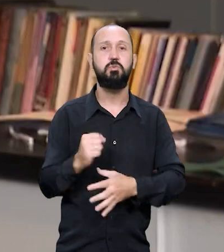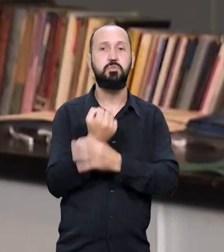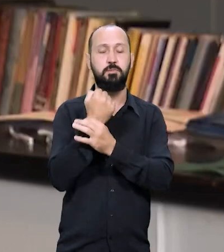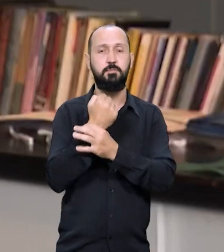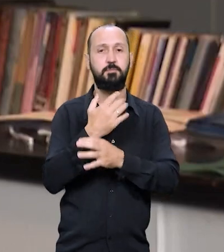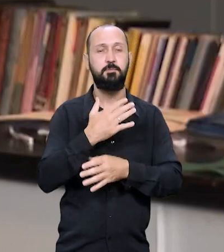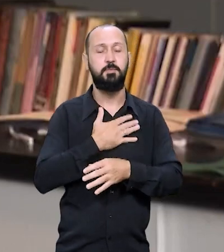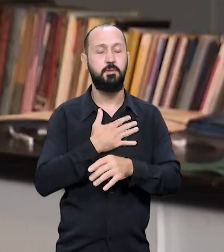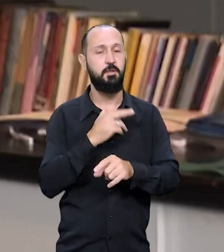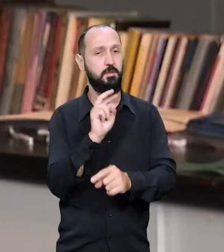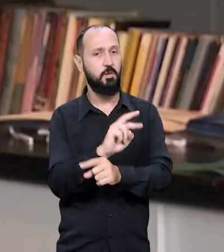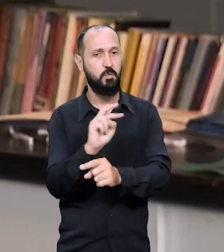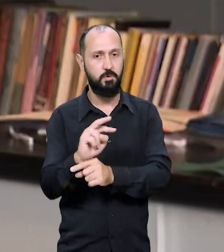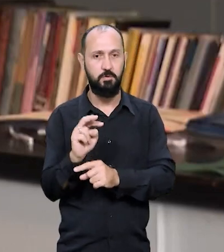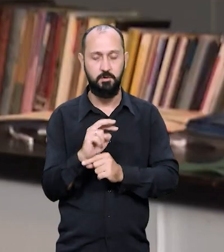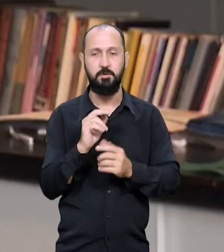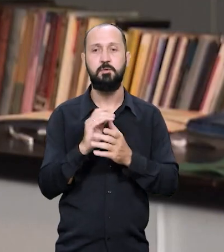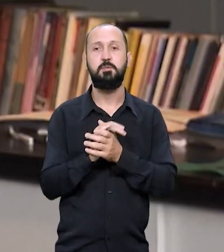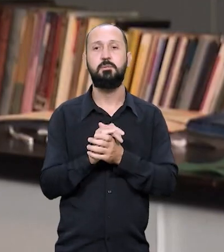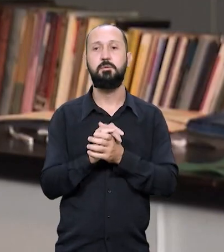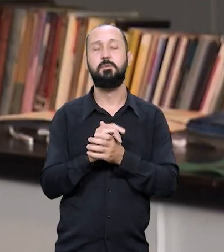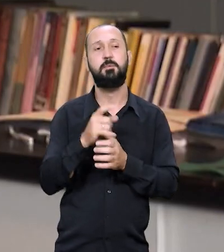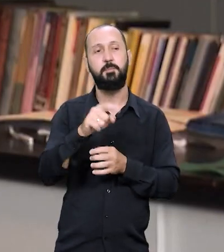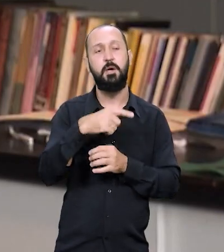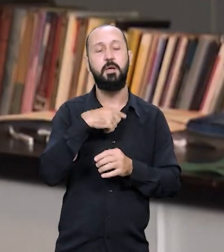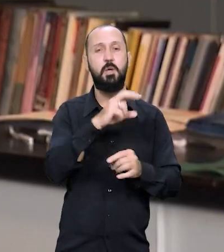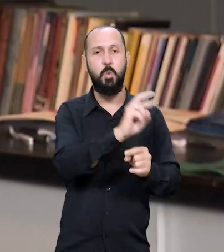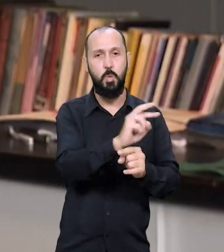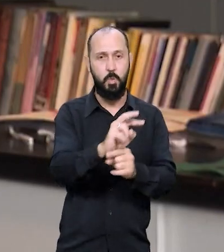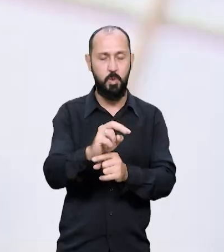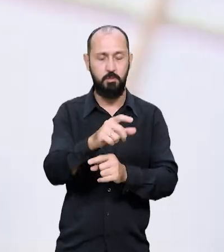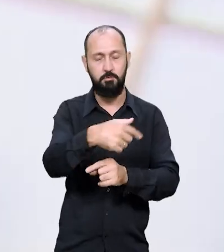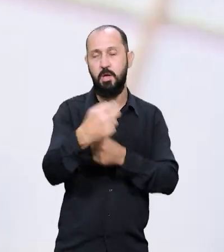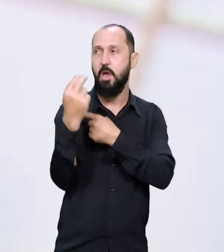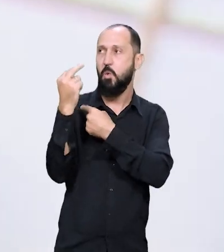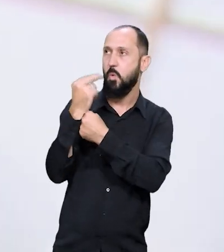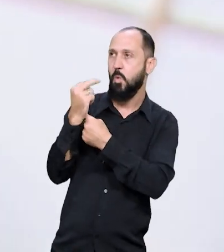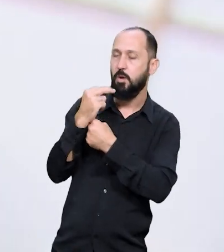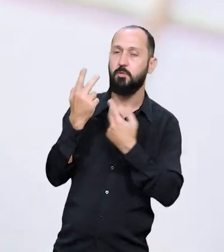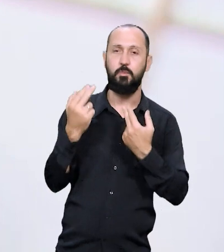segurança para quem cuida, é uma segurança para quem é cuidado.